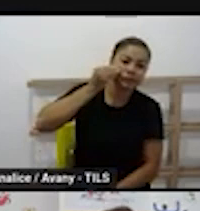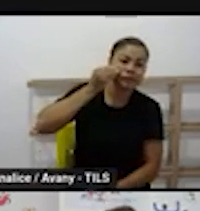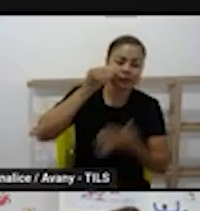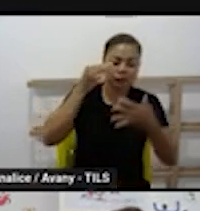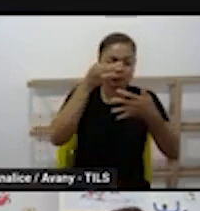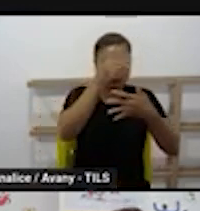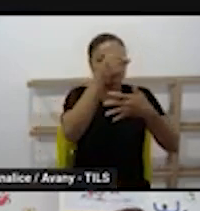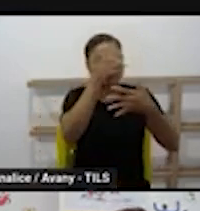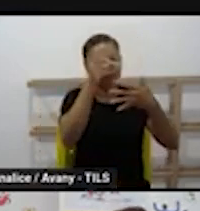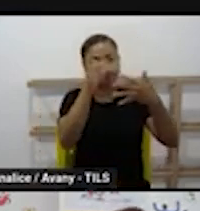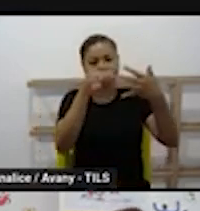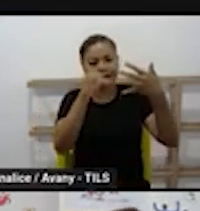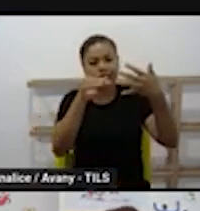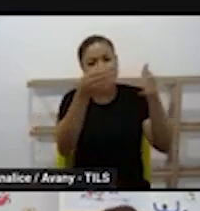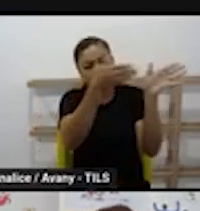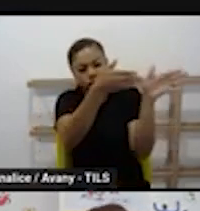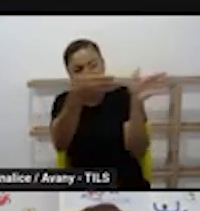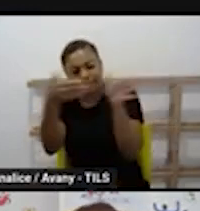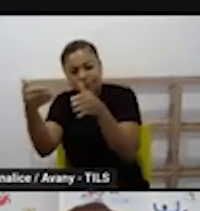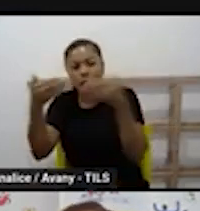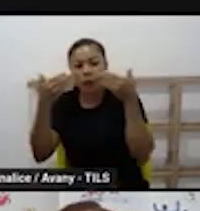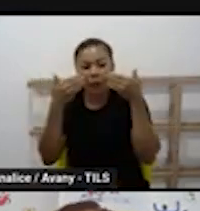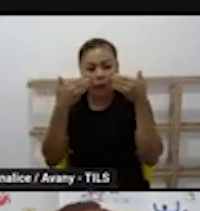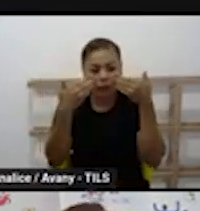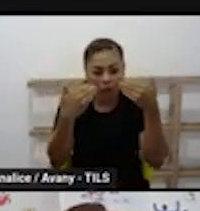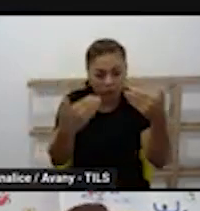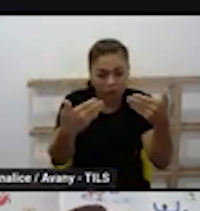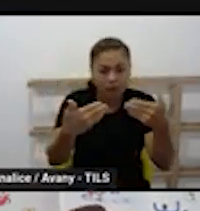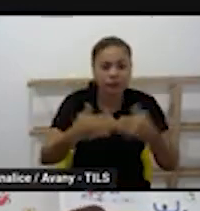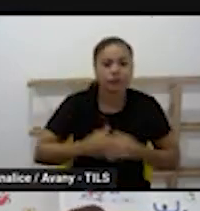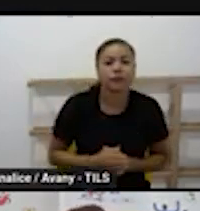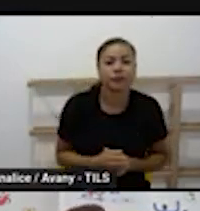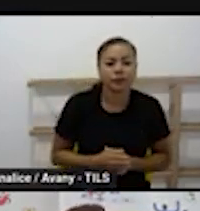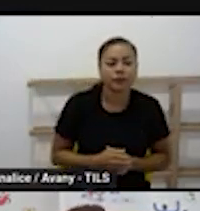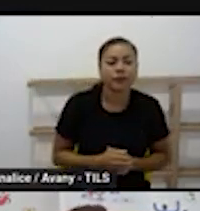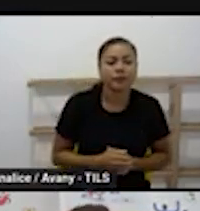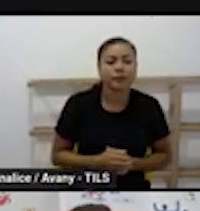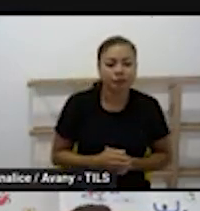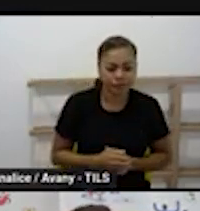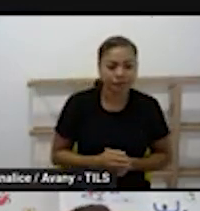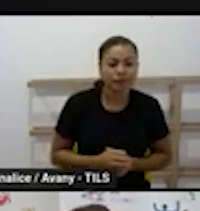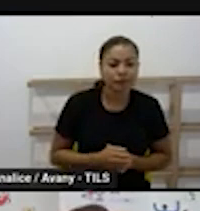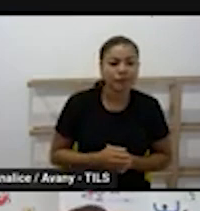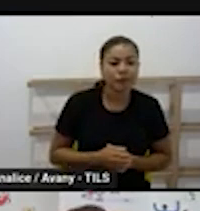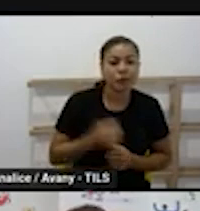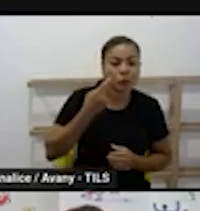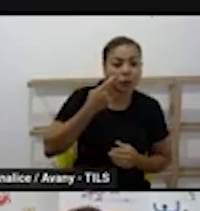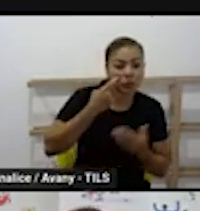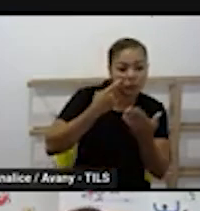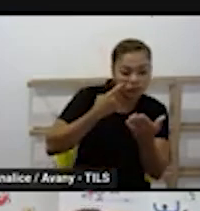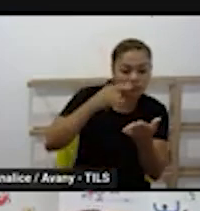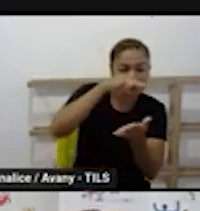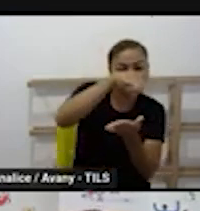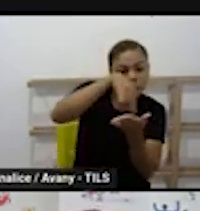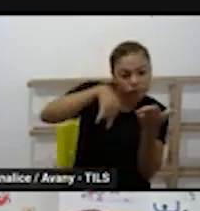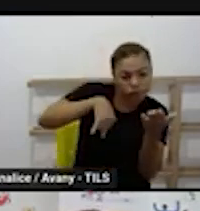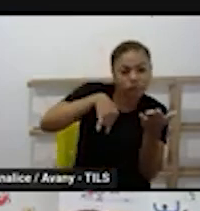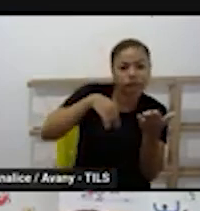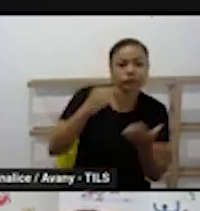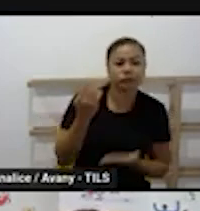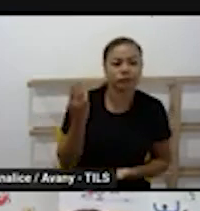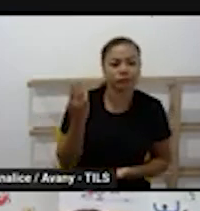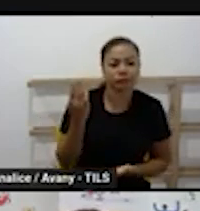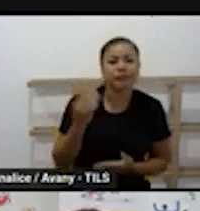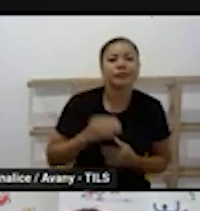que estão aqui no nosso slide, baseado no nosso documento normativo, que é a Base Nacional Comum Curricular, que